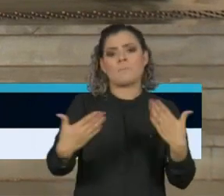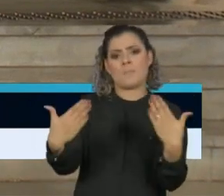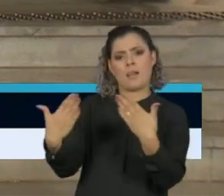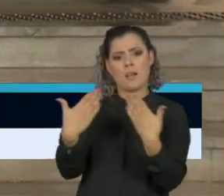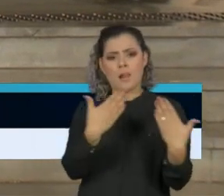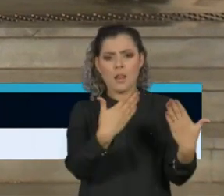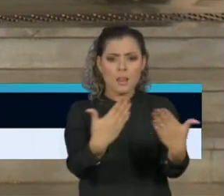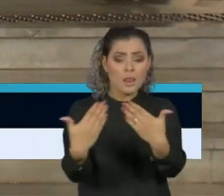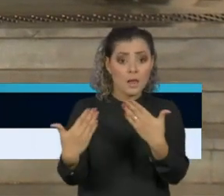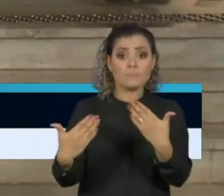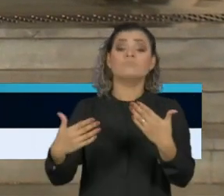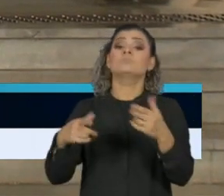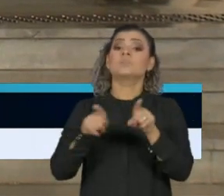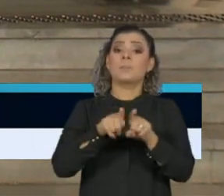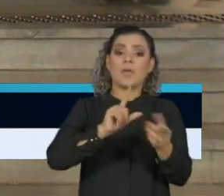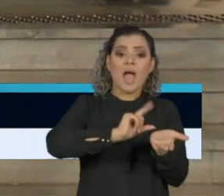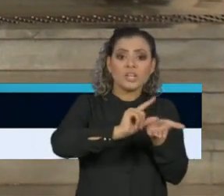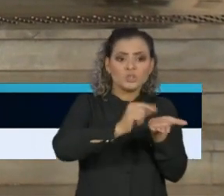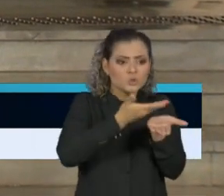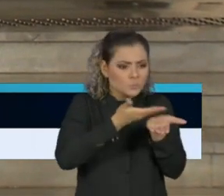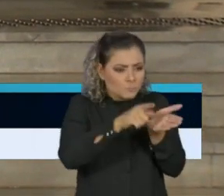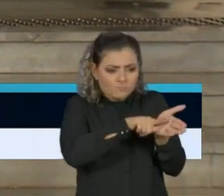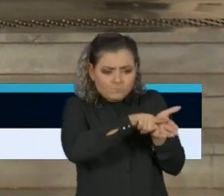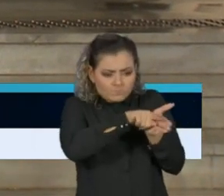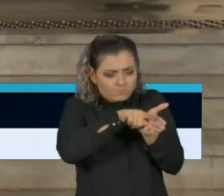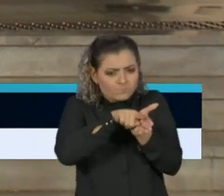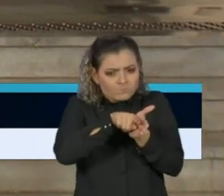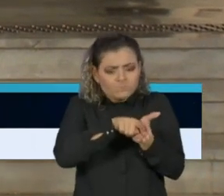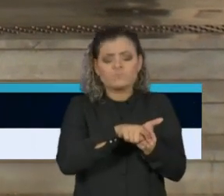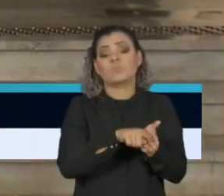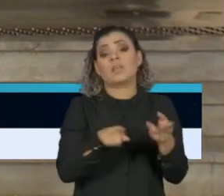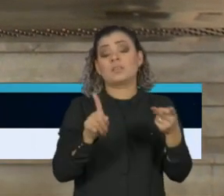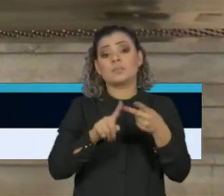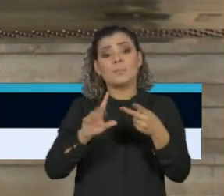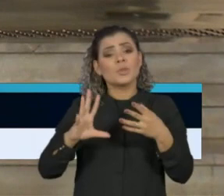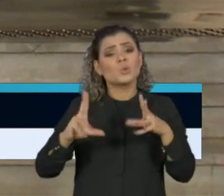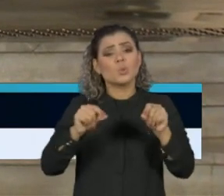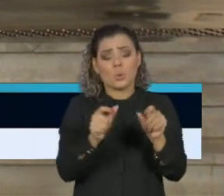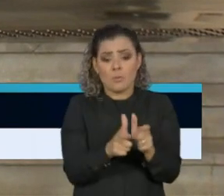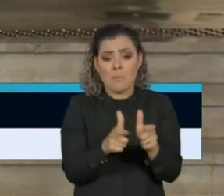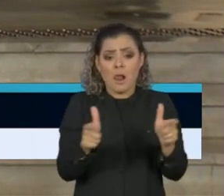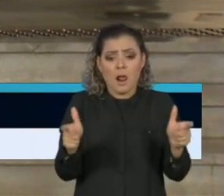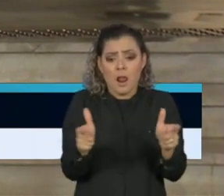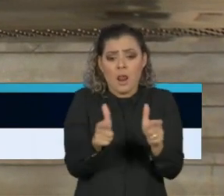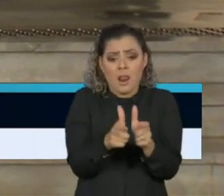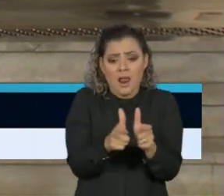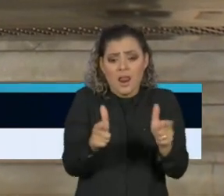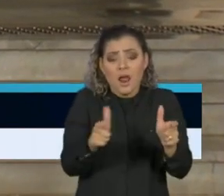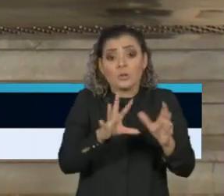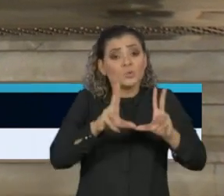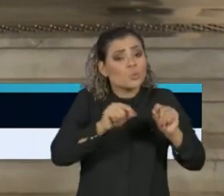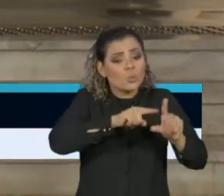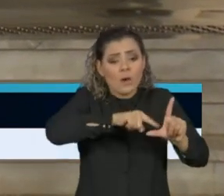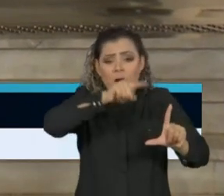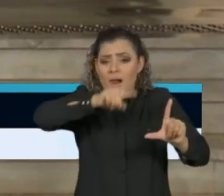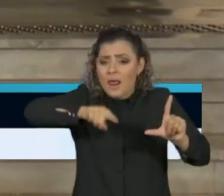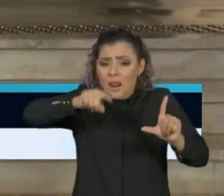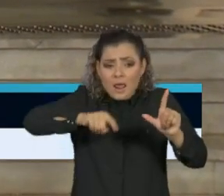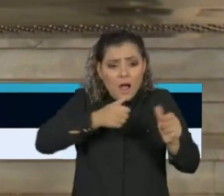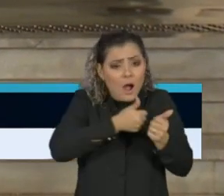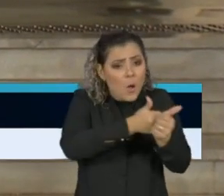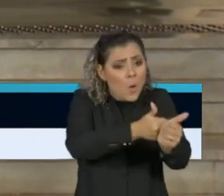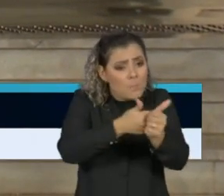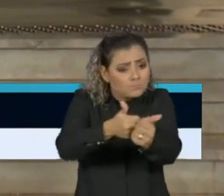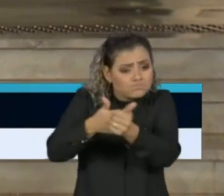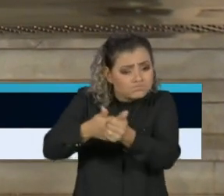discussão dos artigos que estão publicados e todas as curvas de acompanhamento de outros